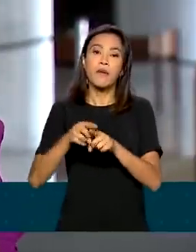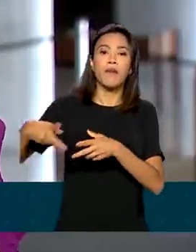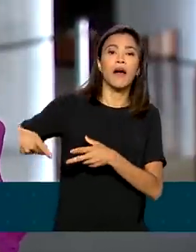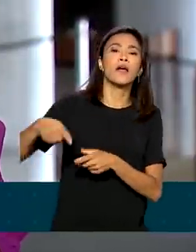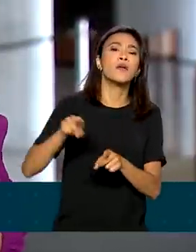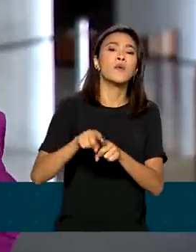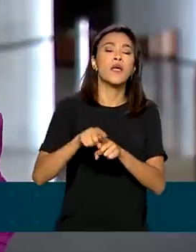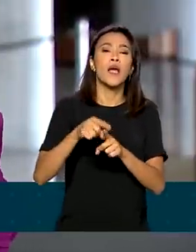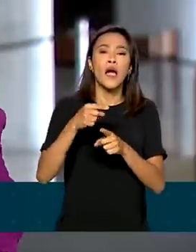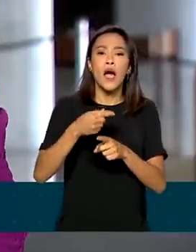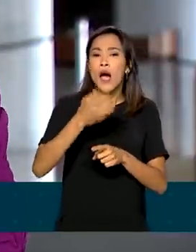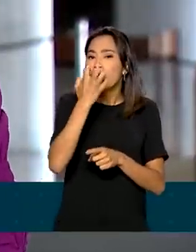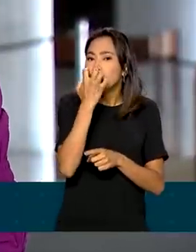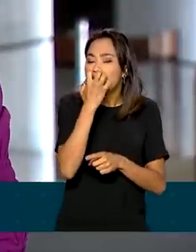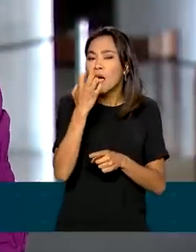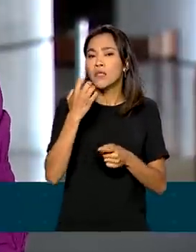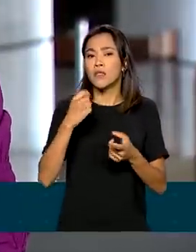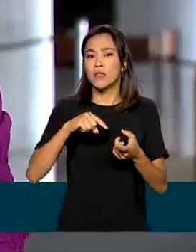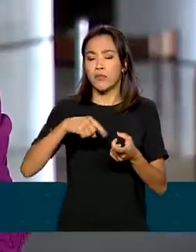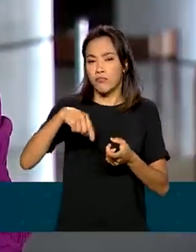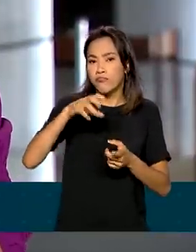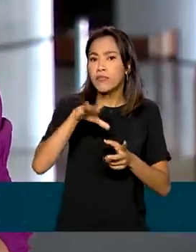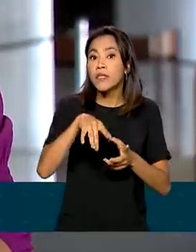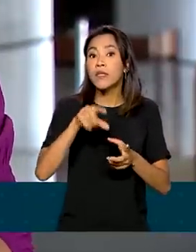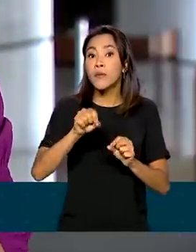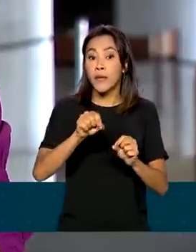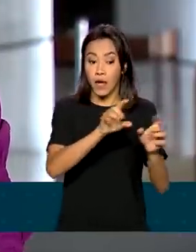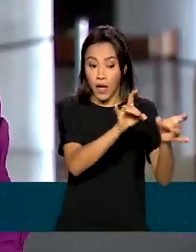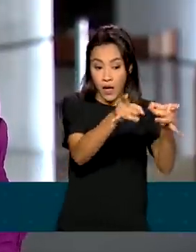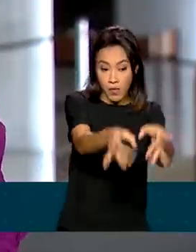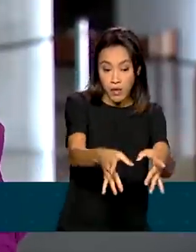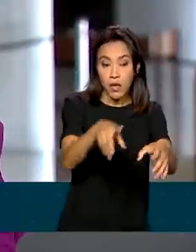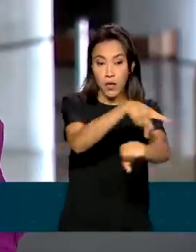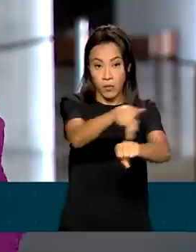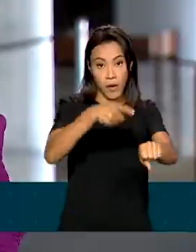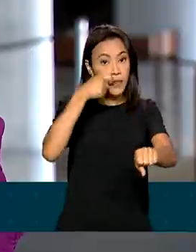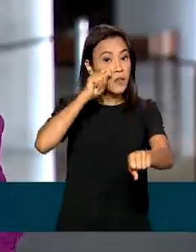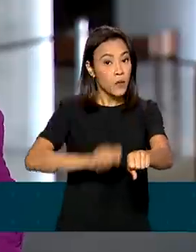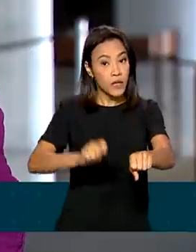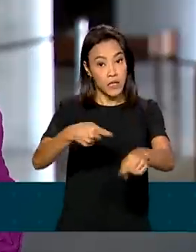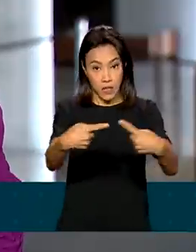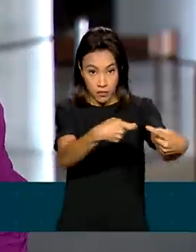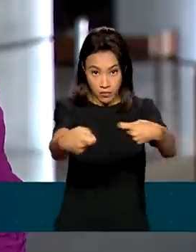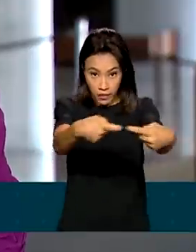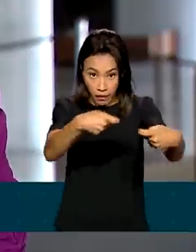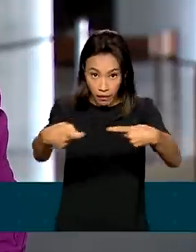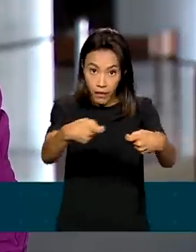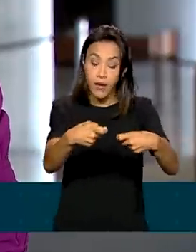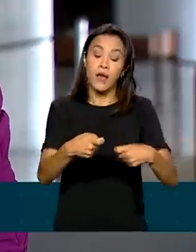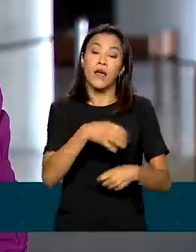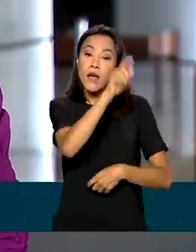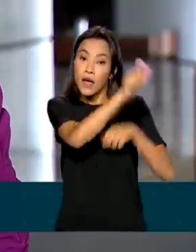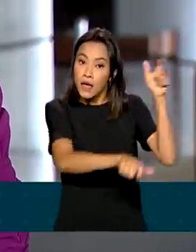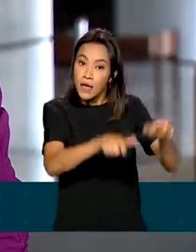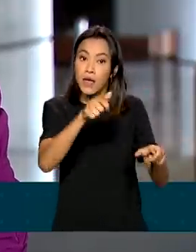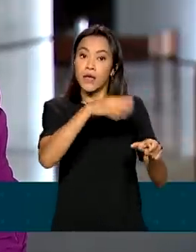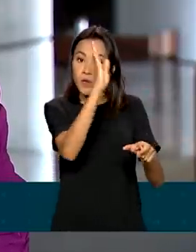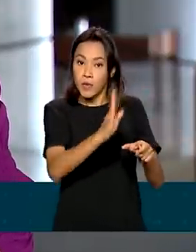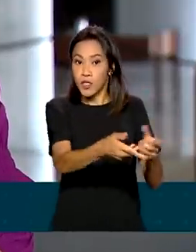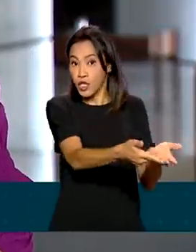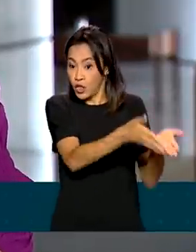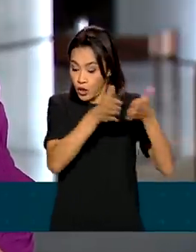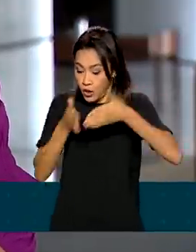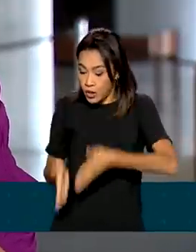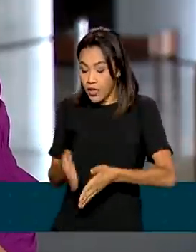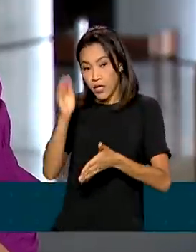animais de estimação dessas pessoas que deixaram a Ucrânia, essa região de conflito. E a previsão é que os brasileiros cheguem aqui ao Brasil